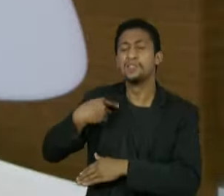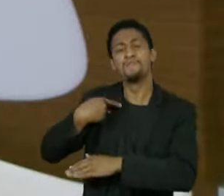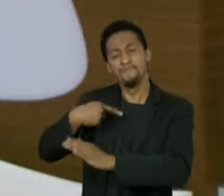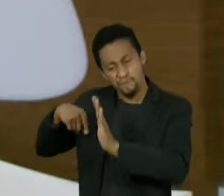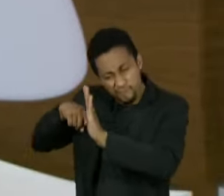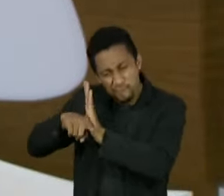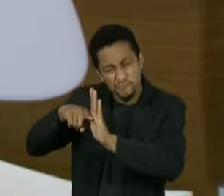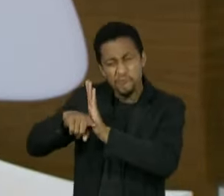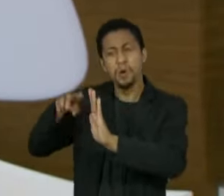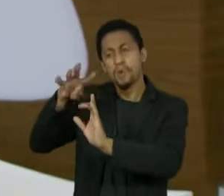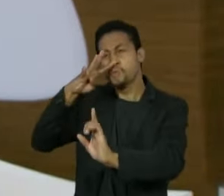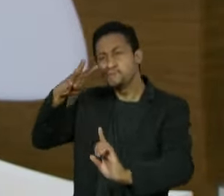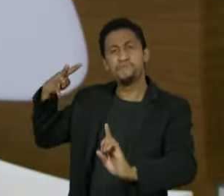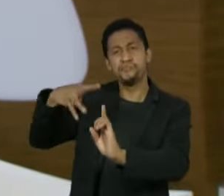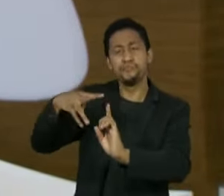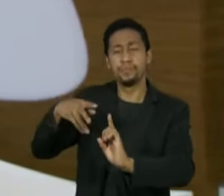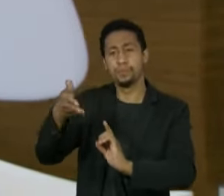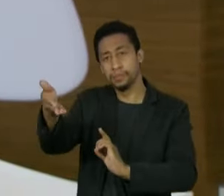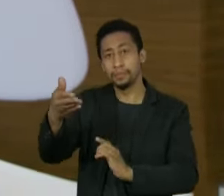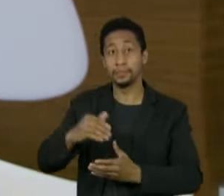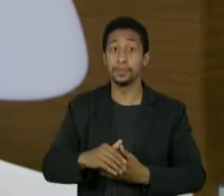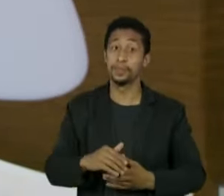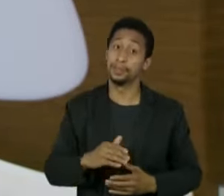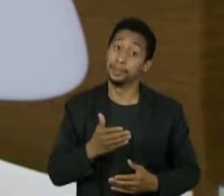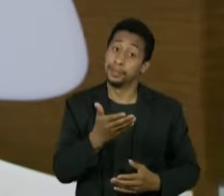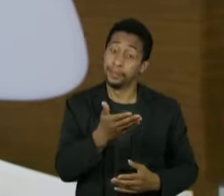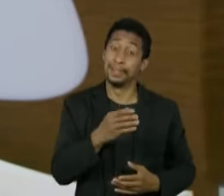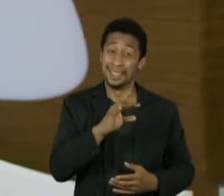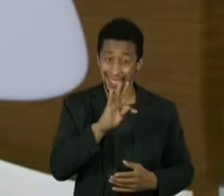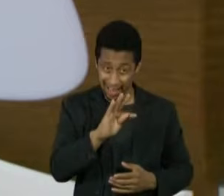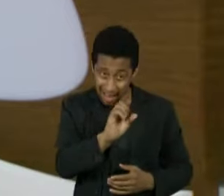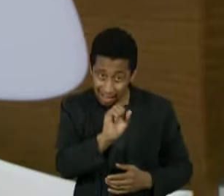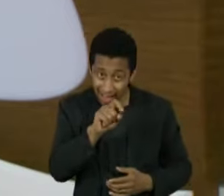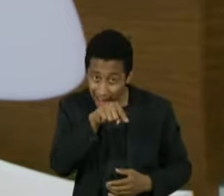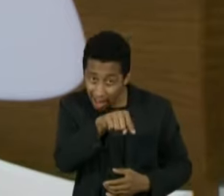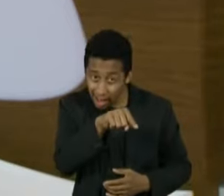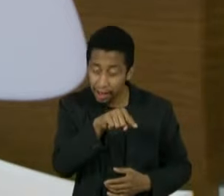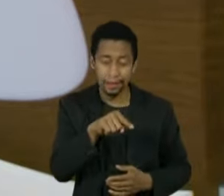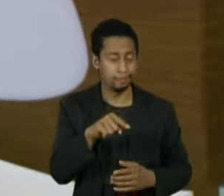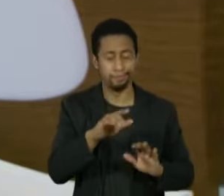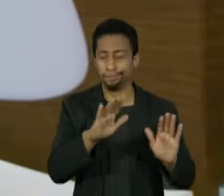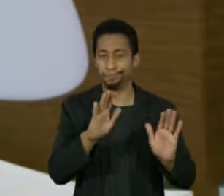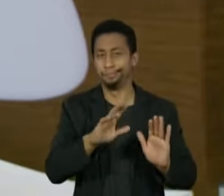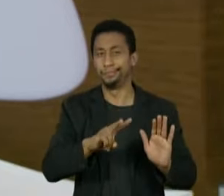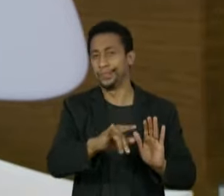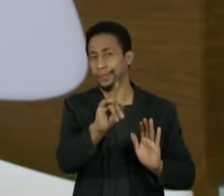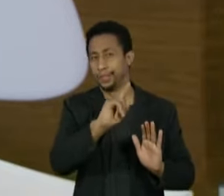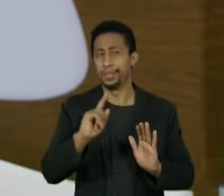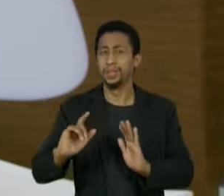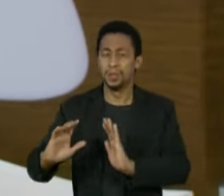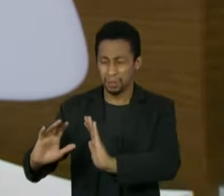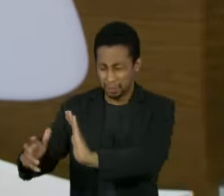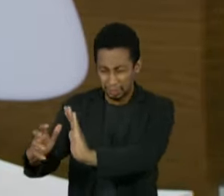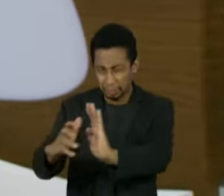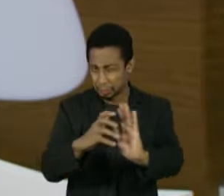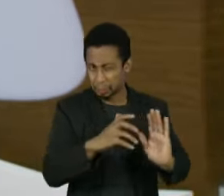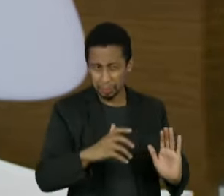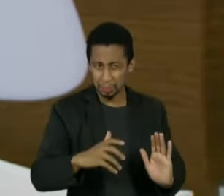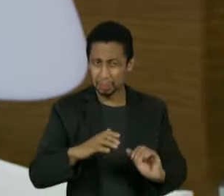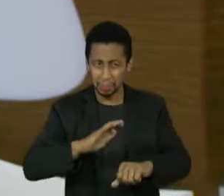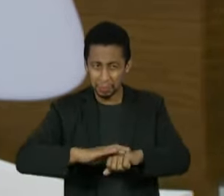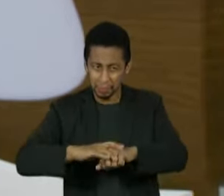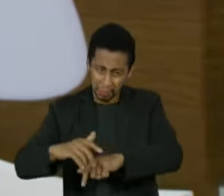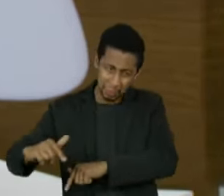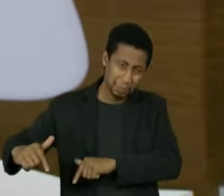Eu acredito que o TSE não vai tomar essa postura e se depender dos políticos também não vão, porque os municípios